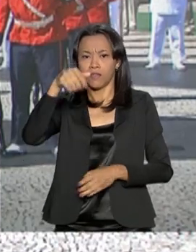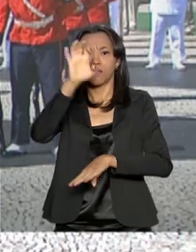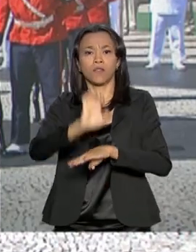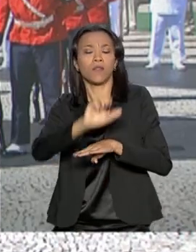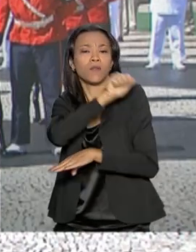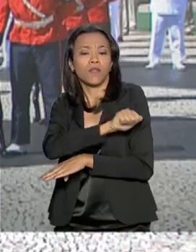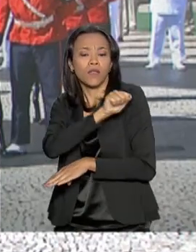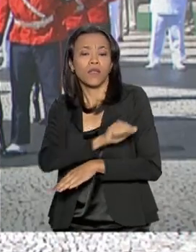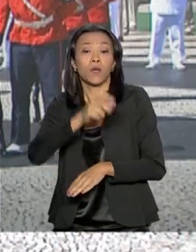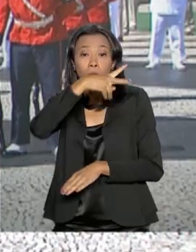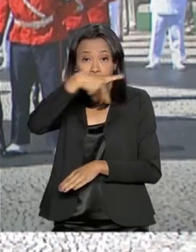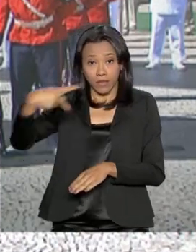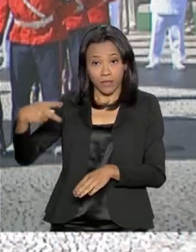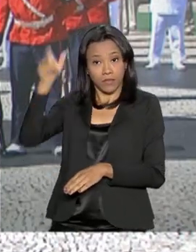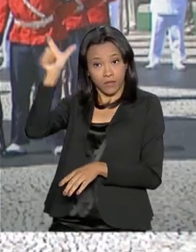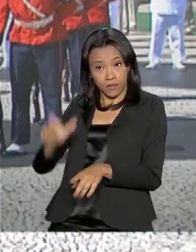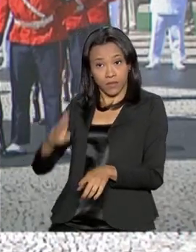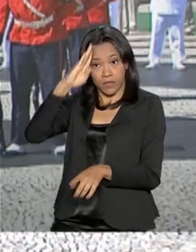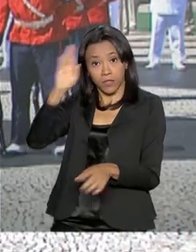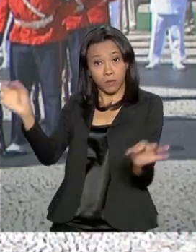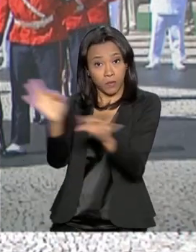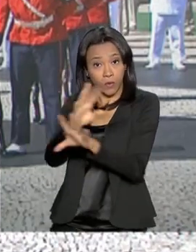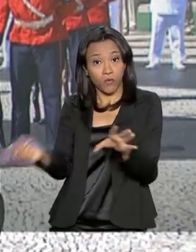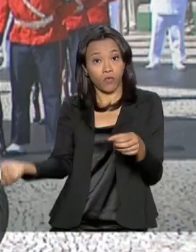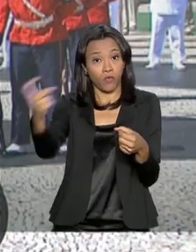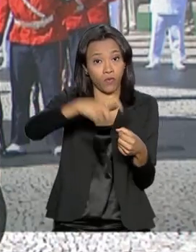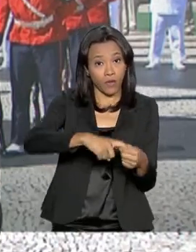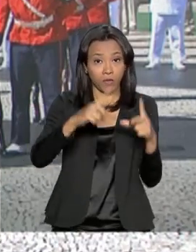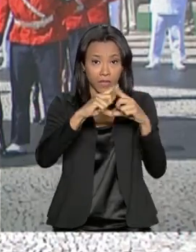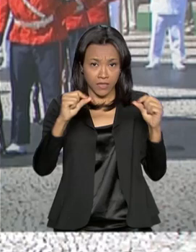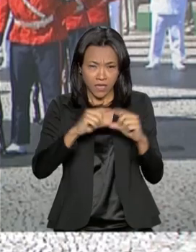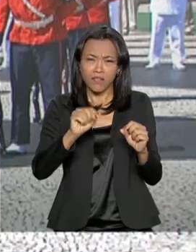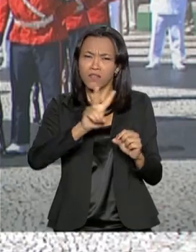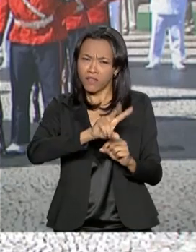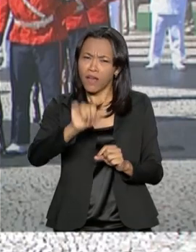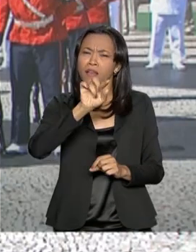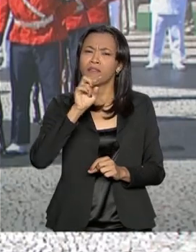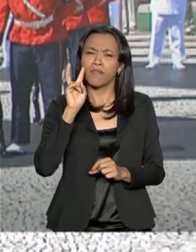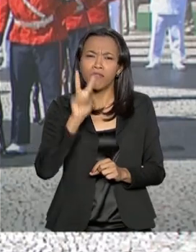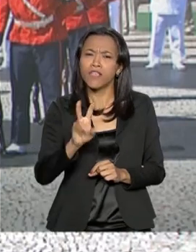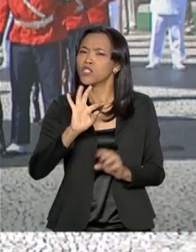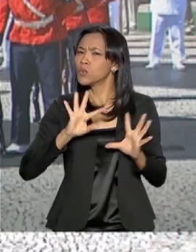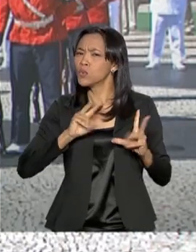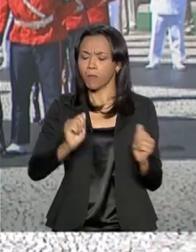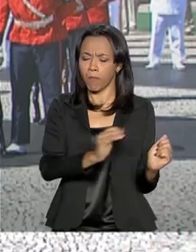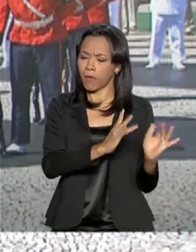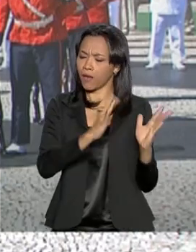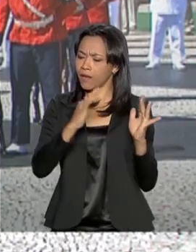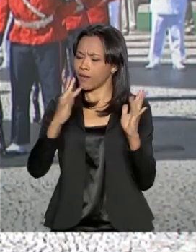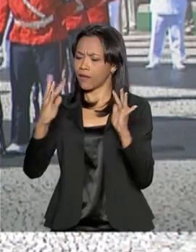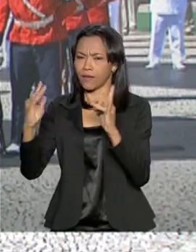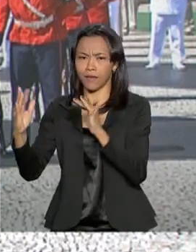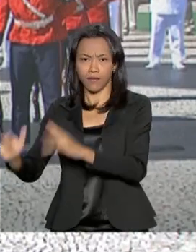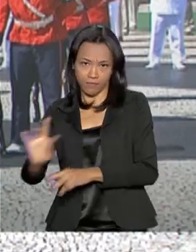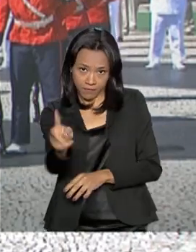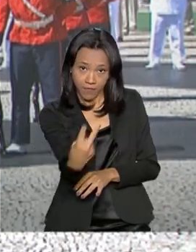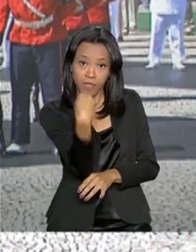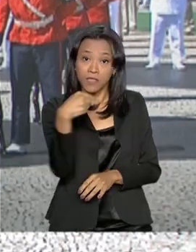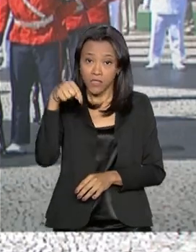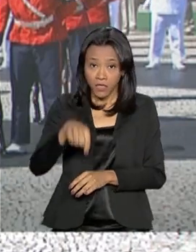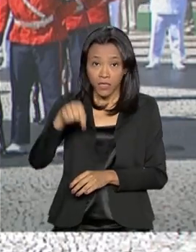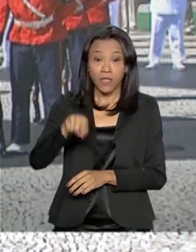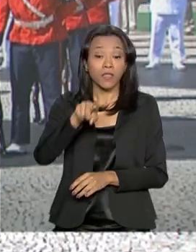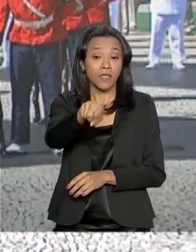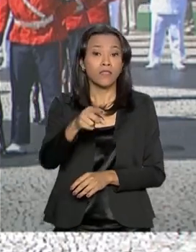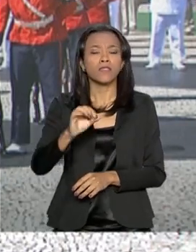o presidente da República, Jair Bolsonaro, retorna para Brasília. A cobertura completa de toda a cerimônia do aniversário de 211 anos do Corpo